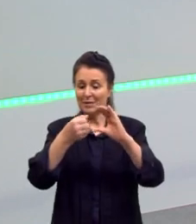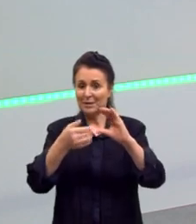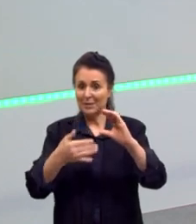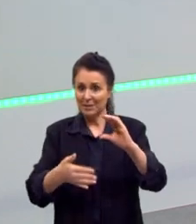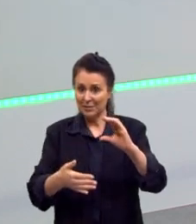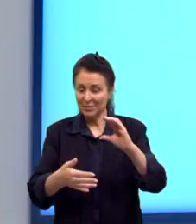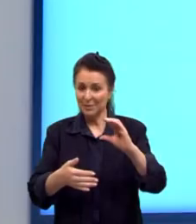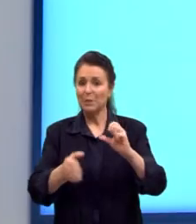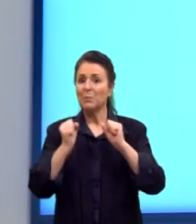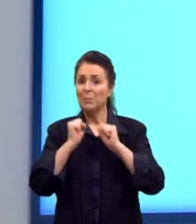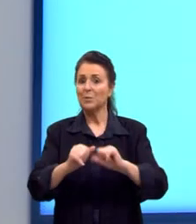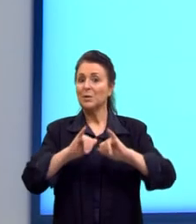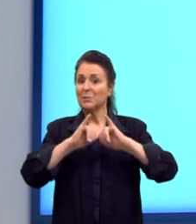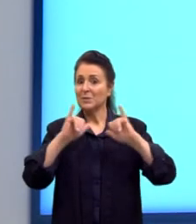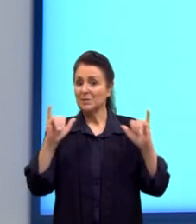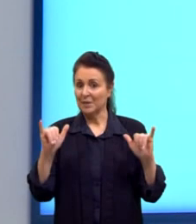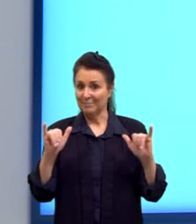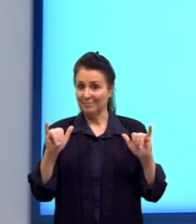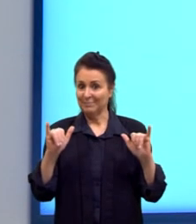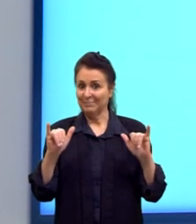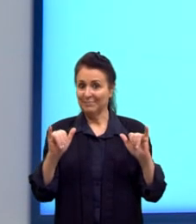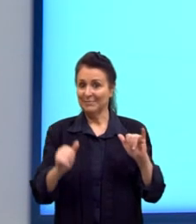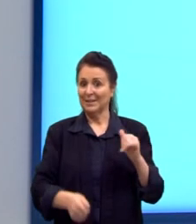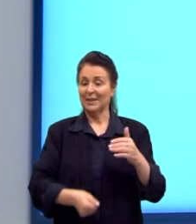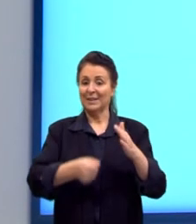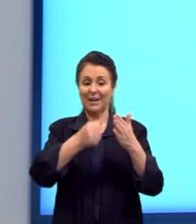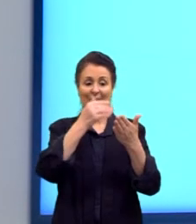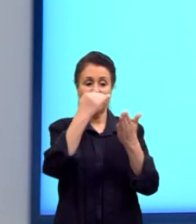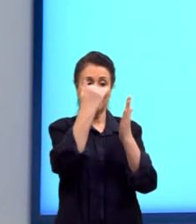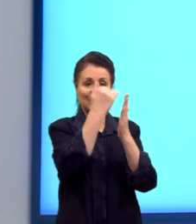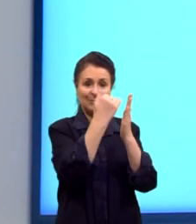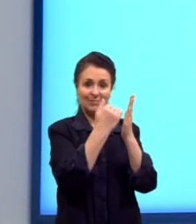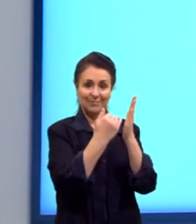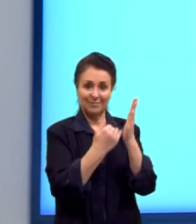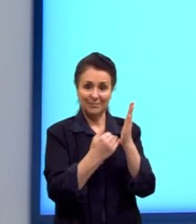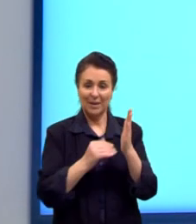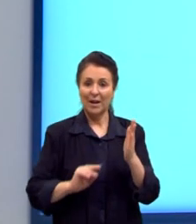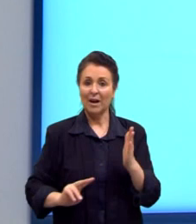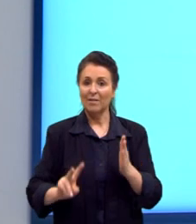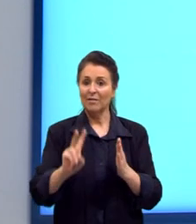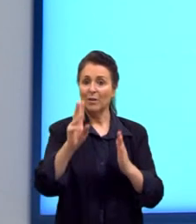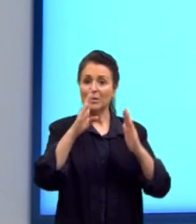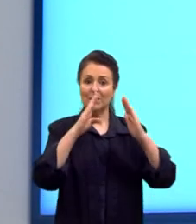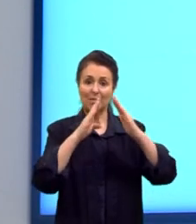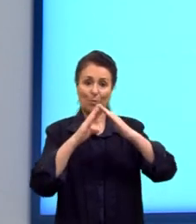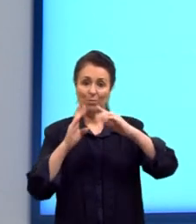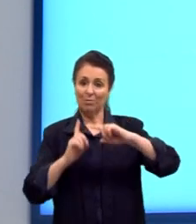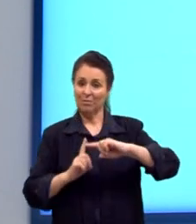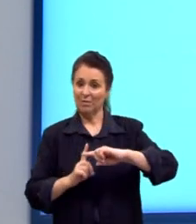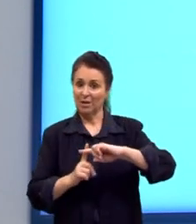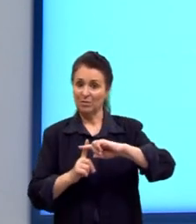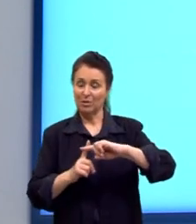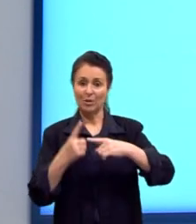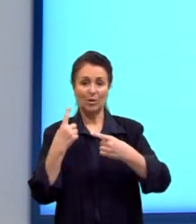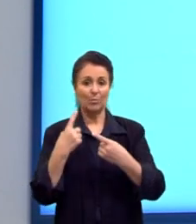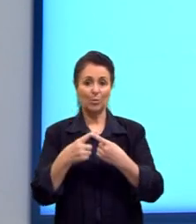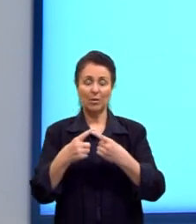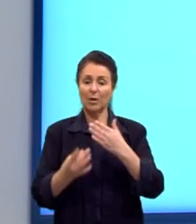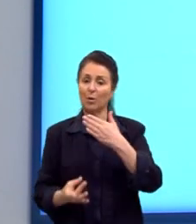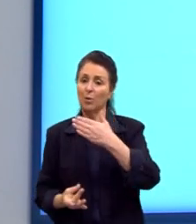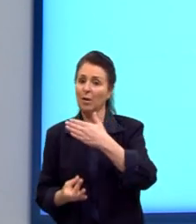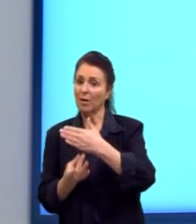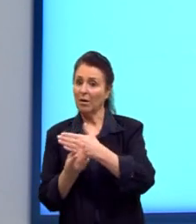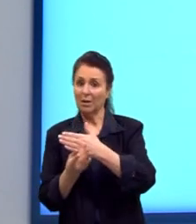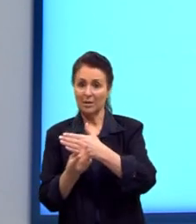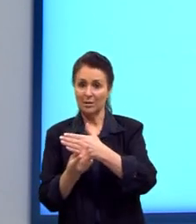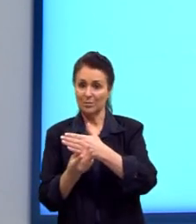perceber que, dessas características, a valorização da igreja é a que não pertence. Por quê? Porque o realismo, ele não,